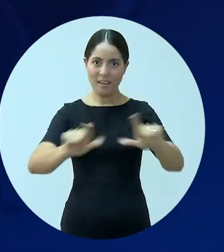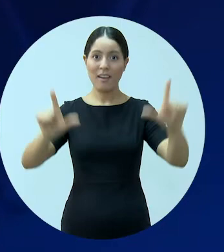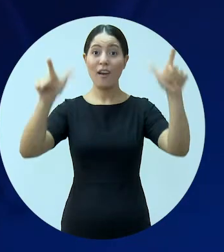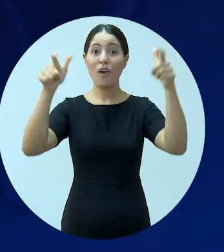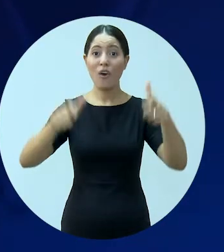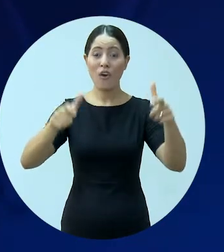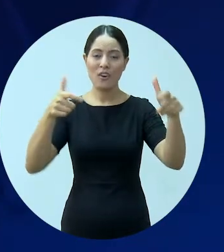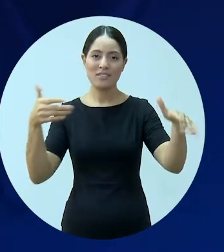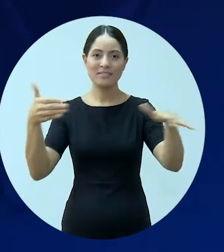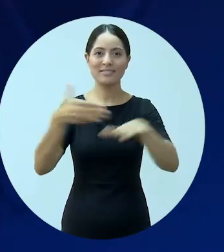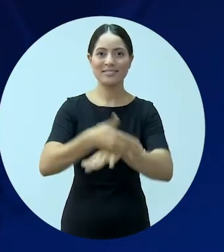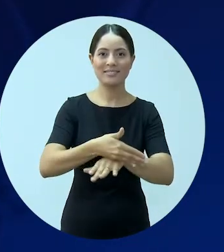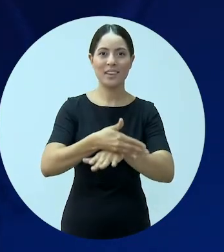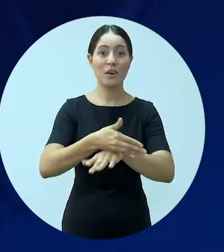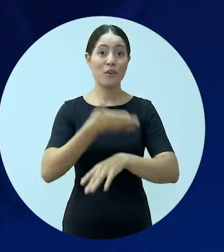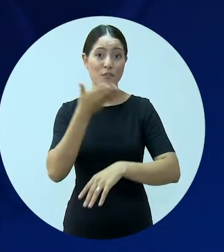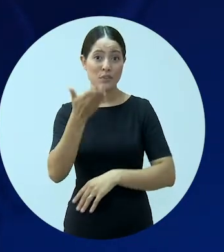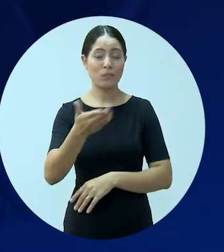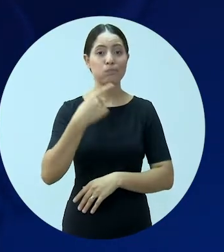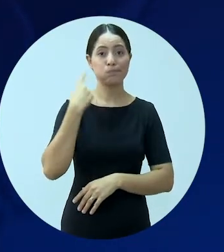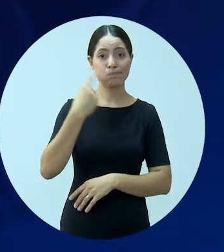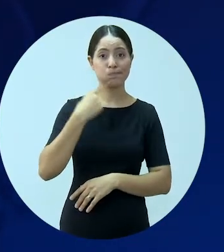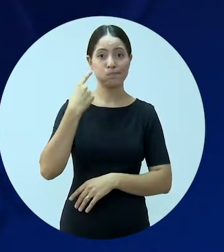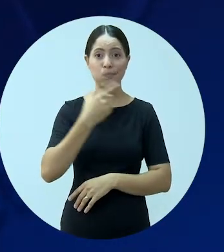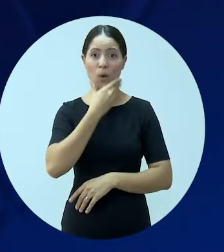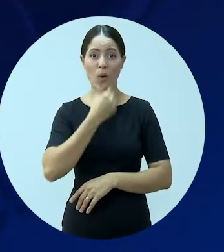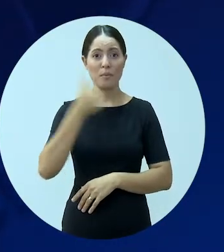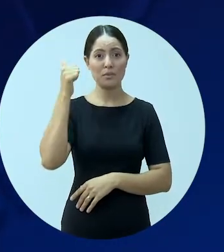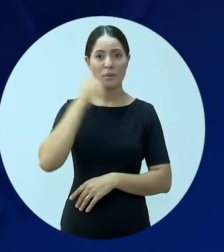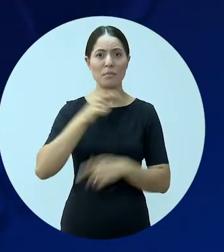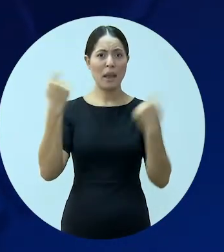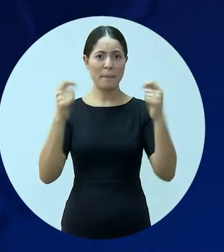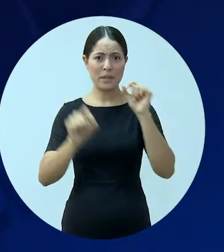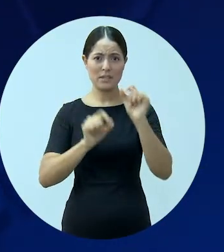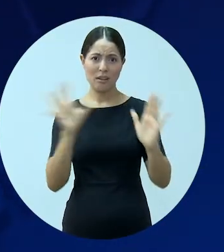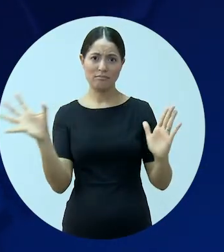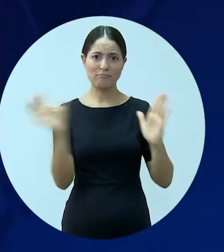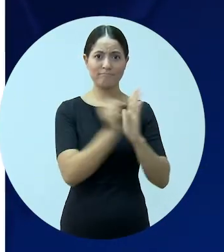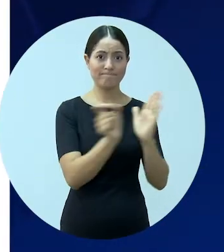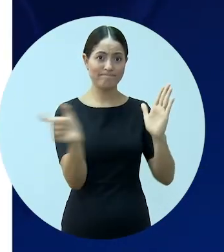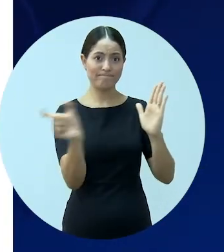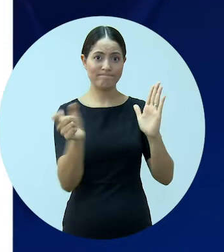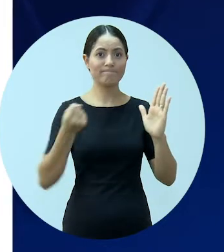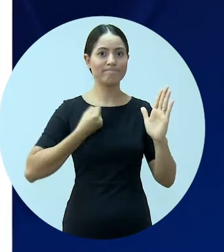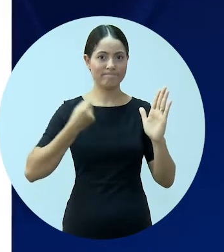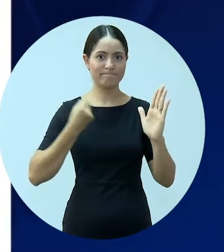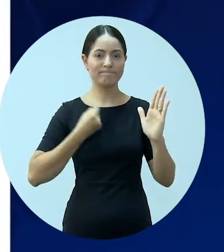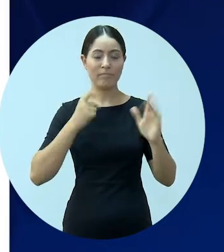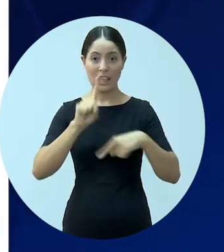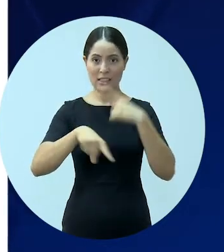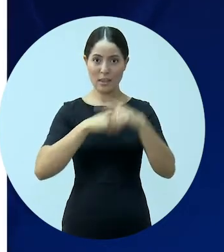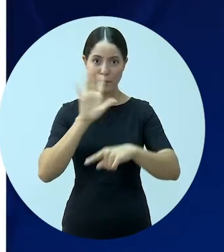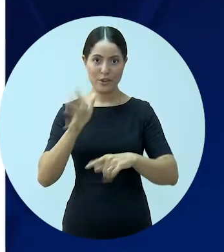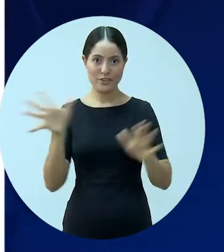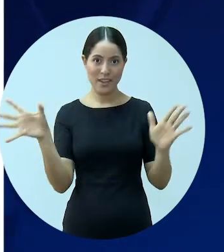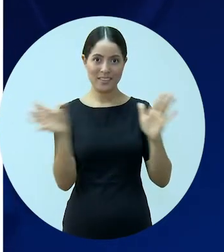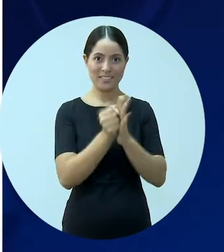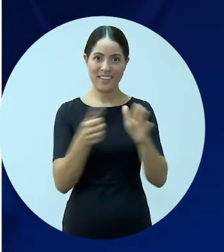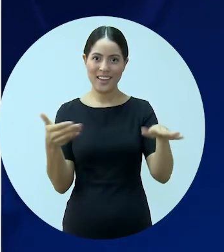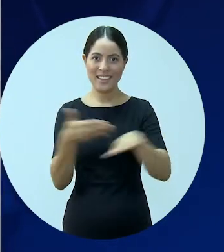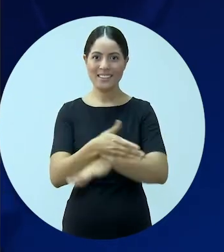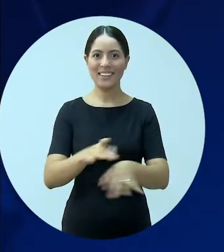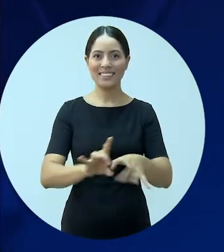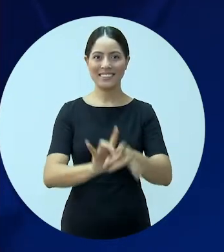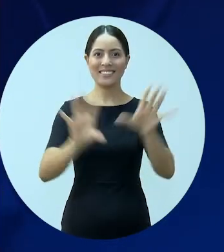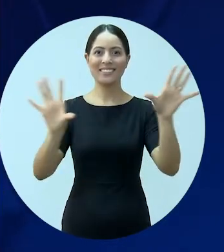clicar, será encaminhado ao login. Agora você, advogado ou advogada, precisa preencher seus dados pessoais e número de segurança da carteira